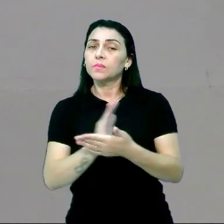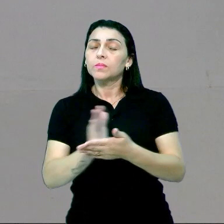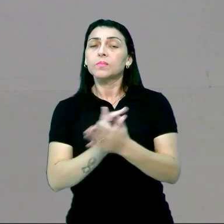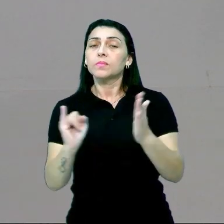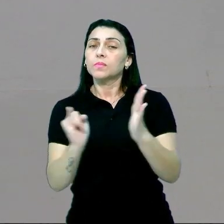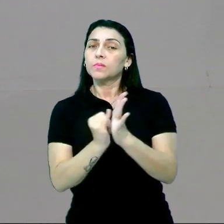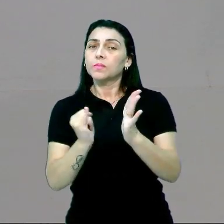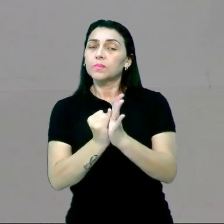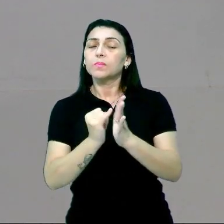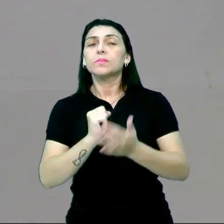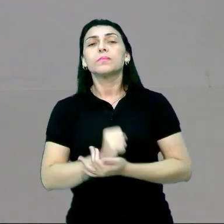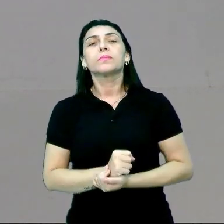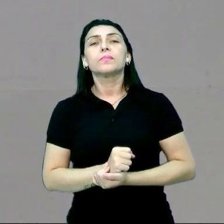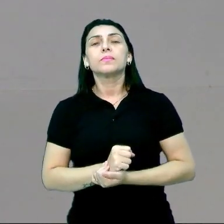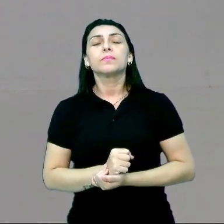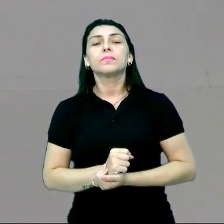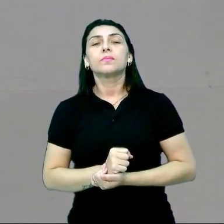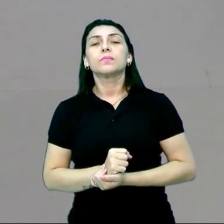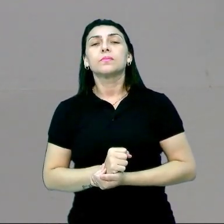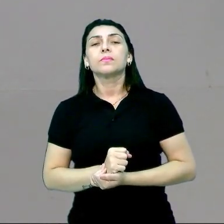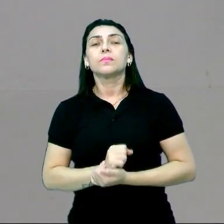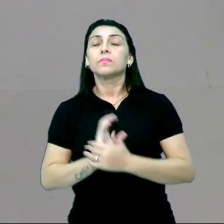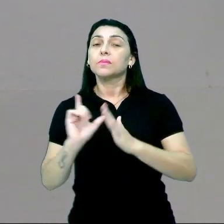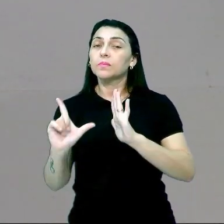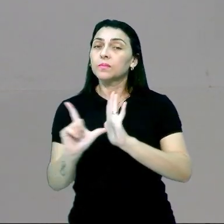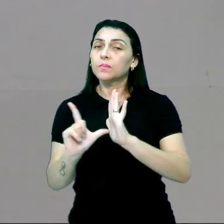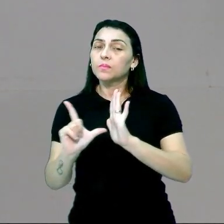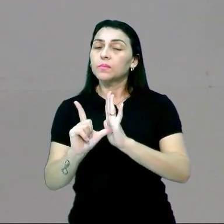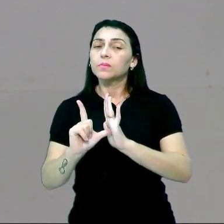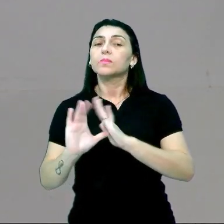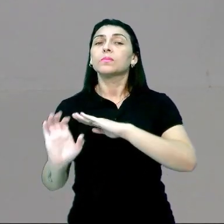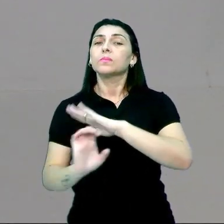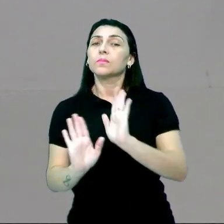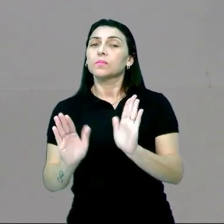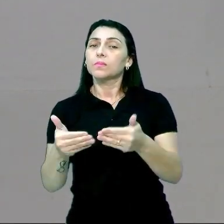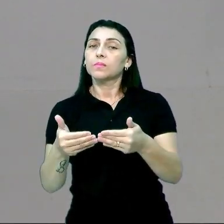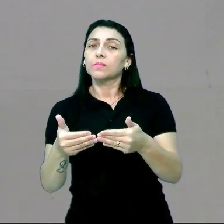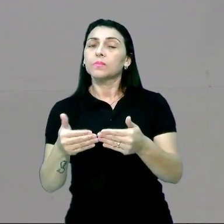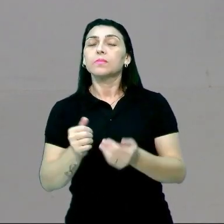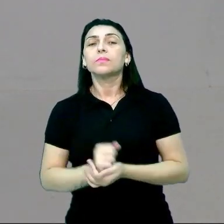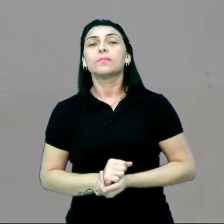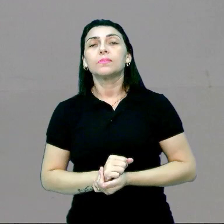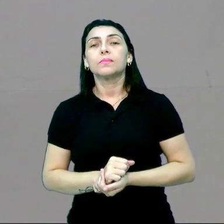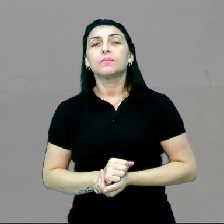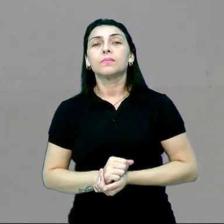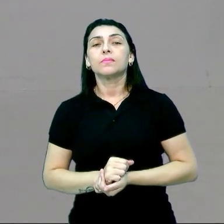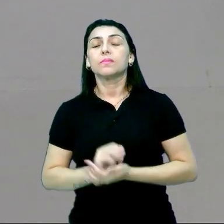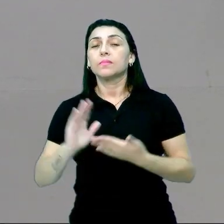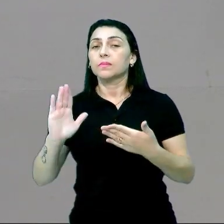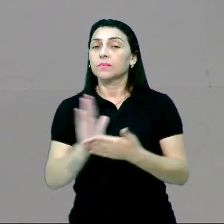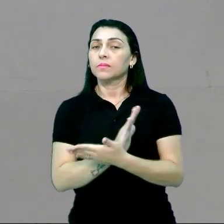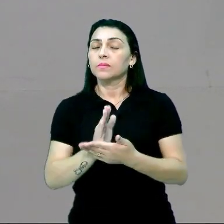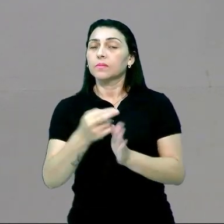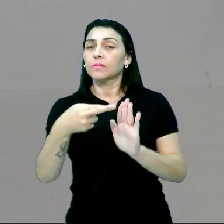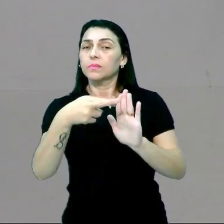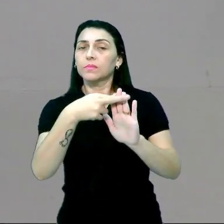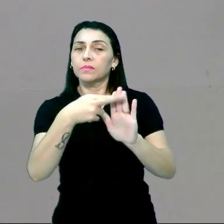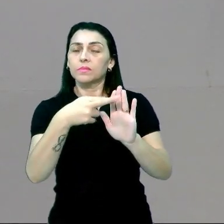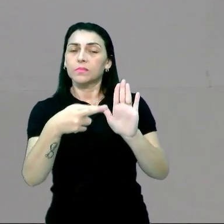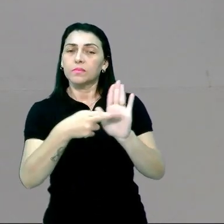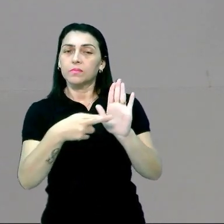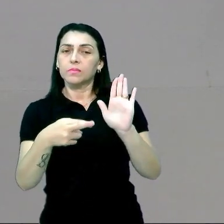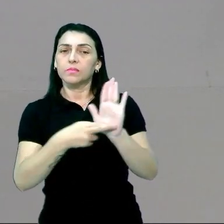instituições, estabelecimentos comerciais fecharam. Então, algumas regras